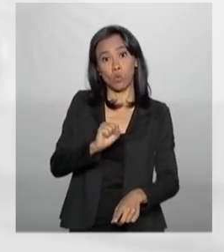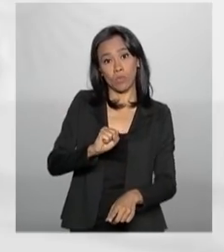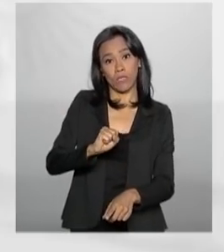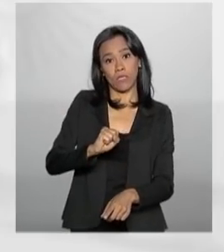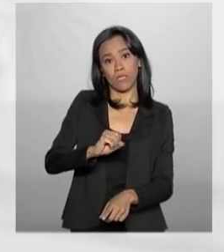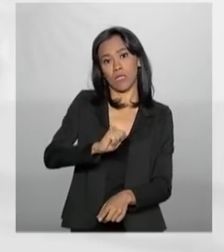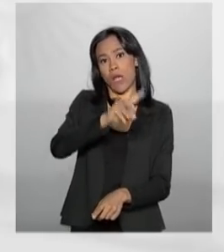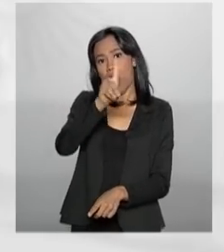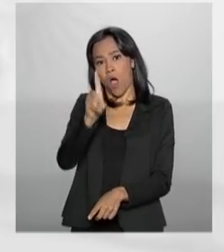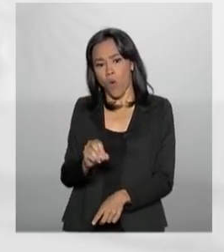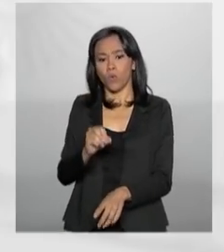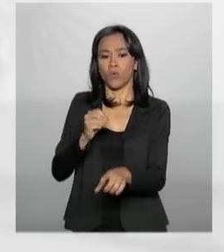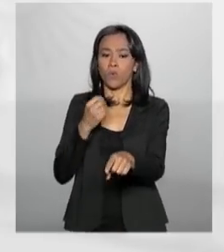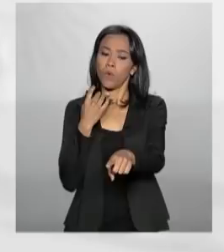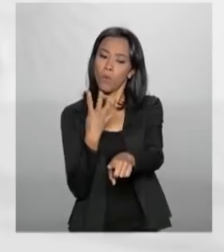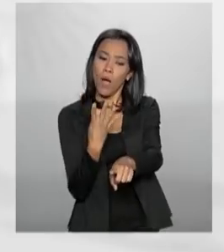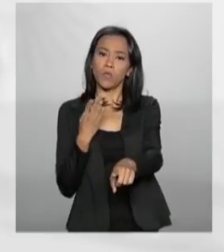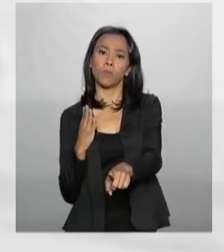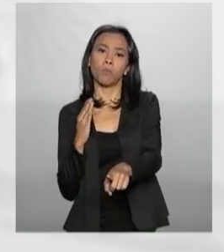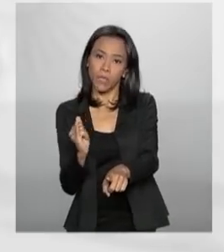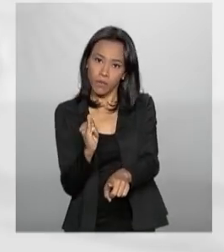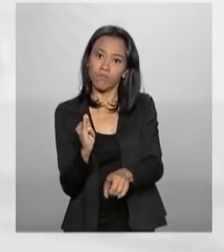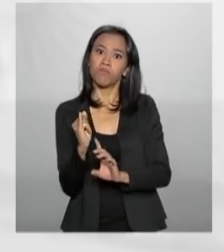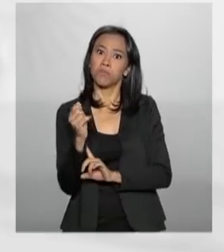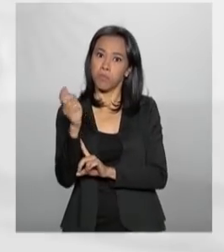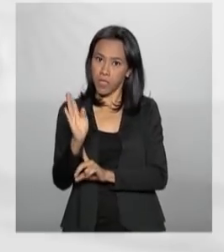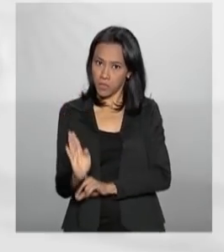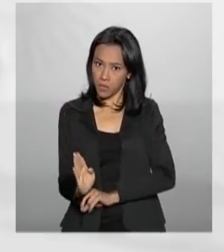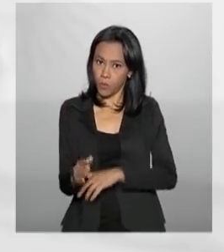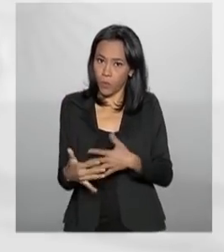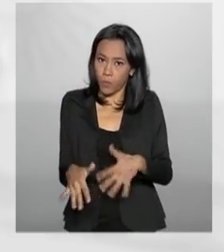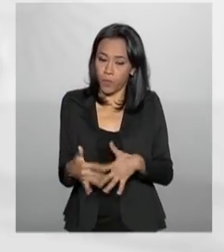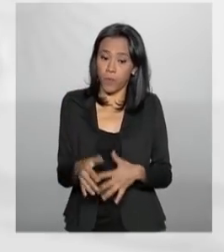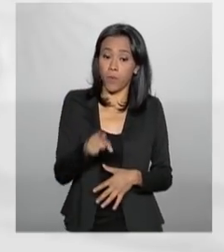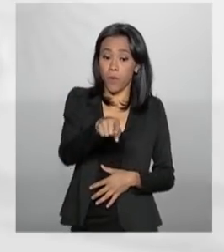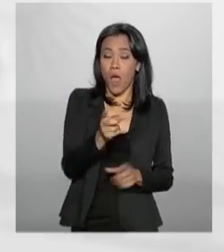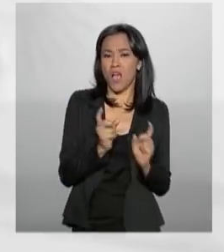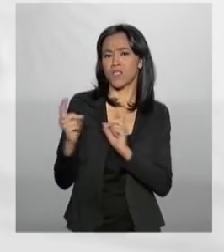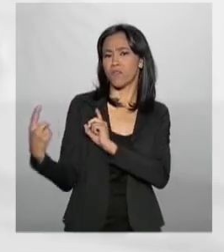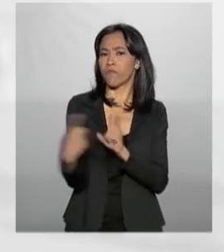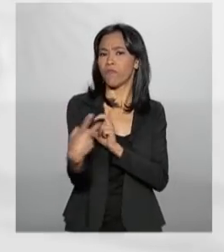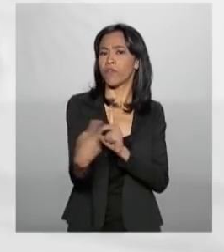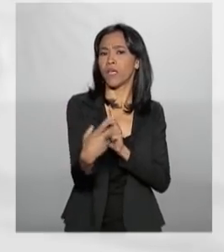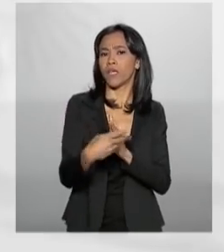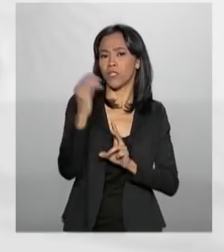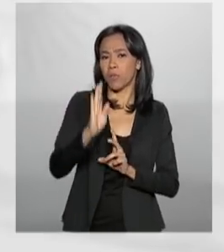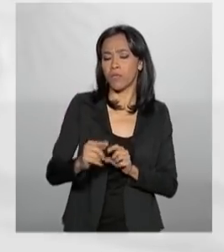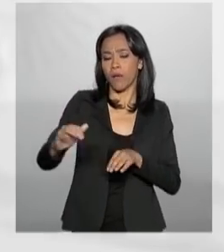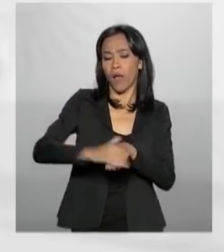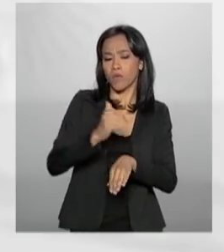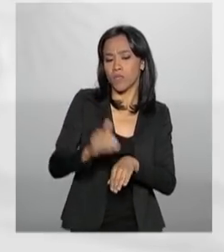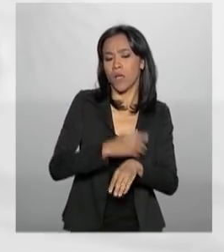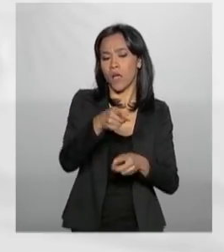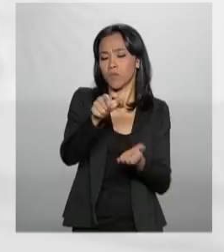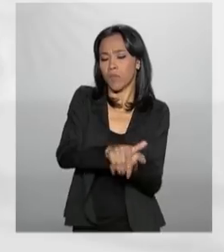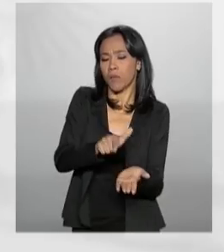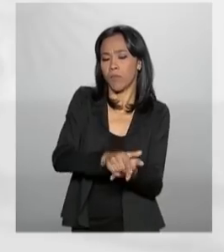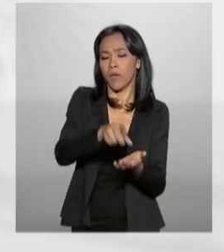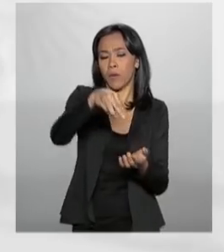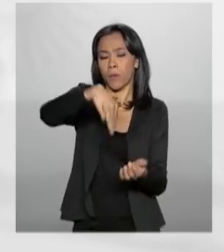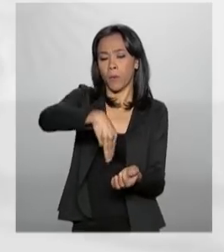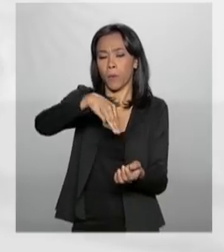4 bilhões de dólares para o Brasil. As vendas brasileiras também incluem calçados, papel,